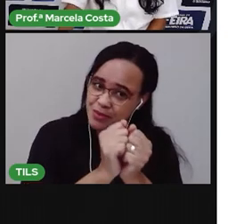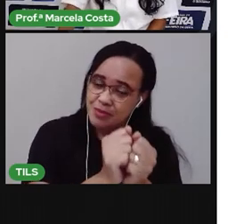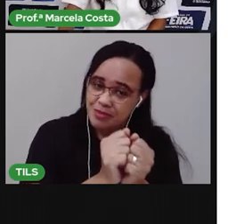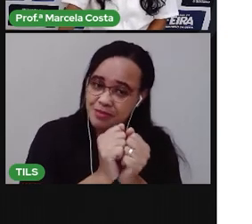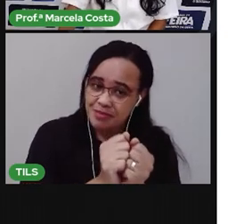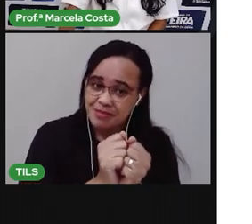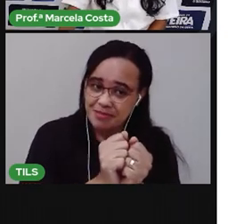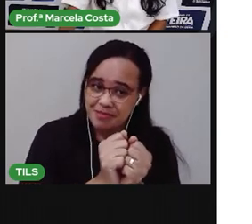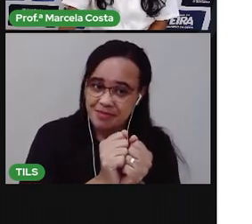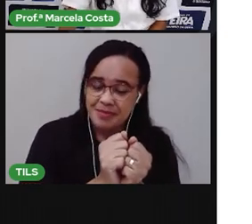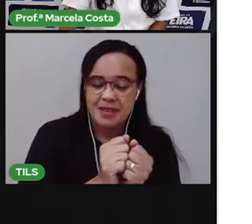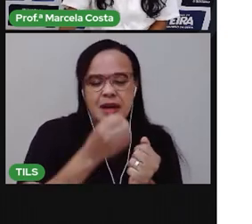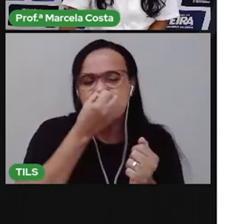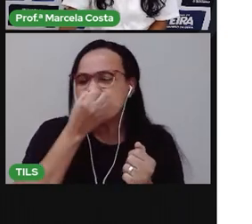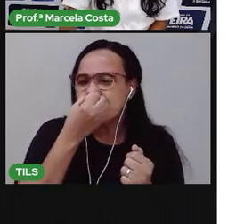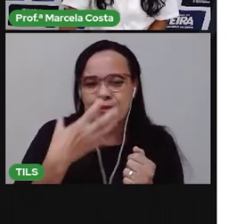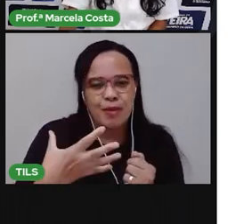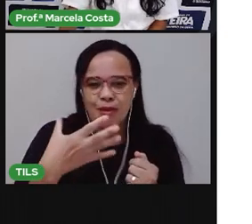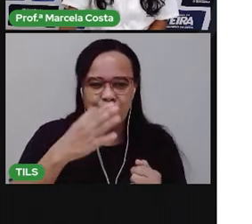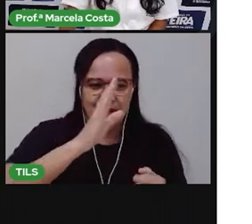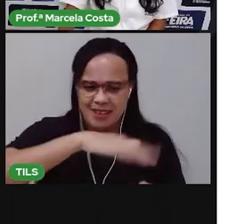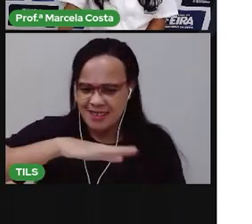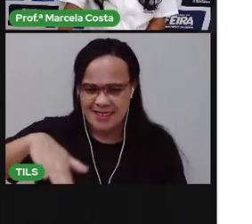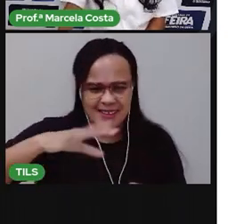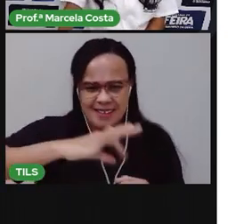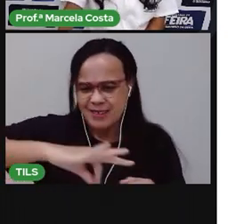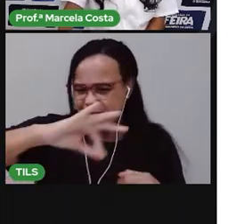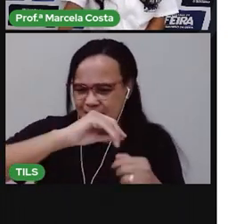brincar com outras crianças é tão divertido, né?